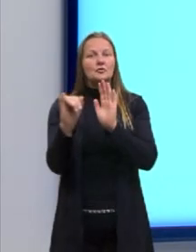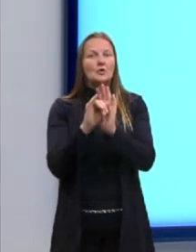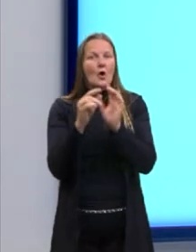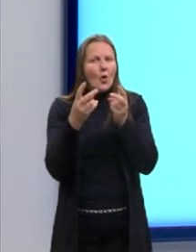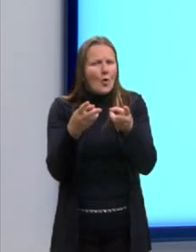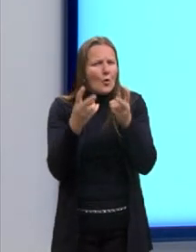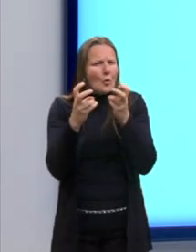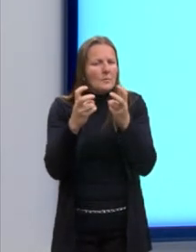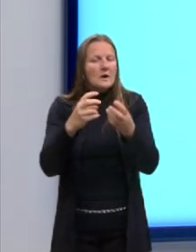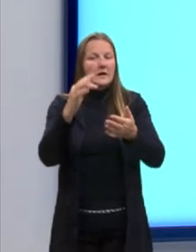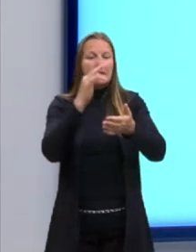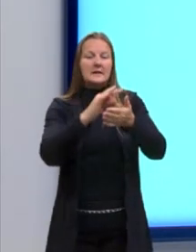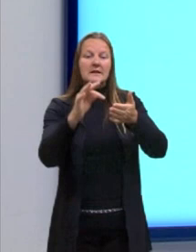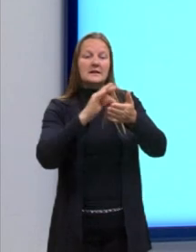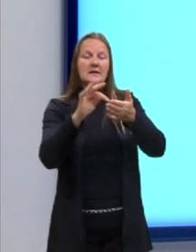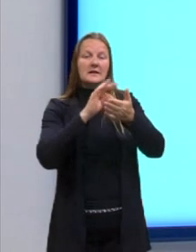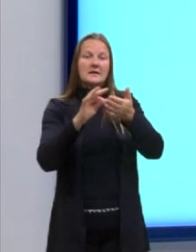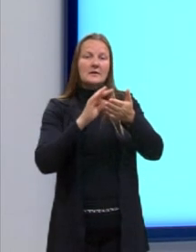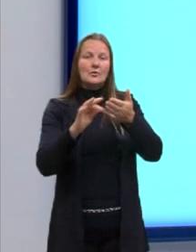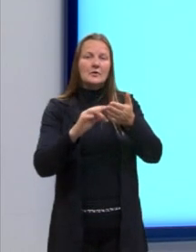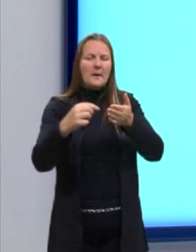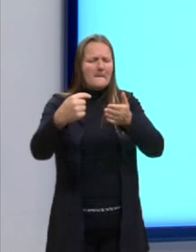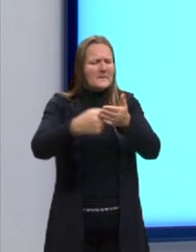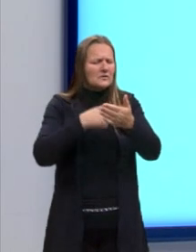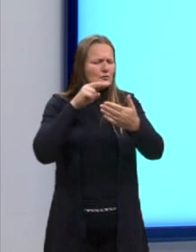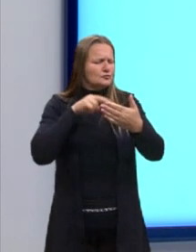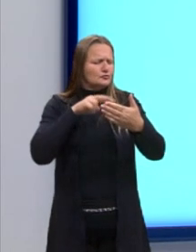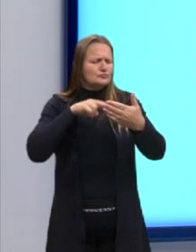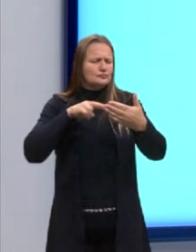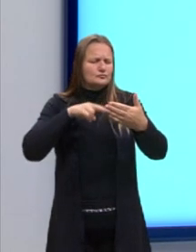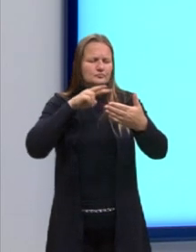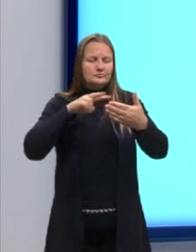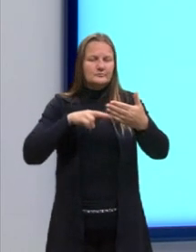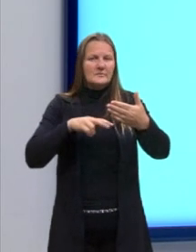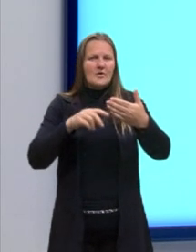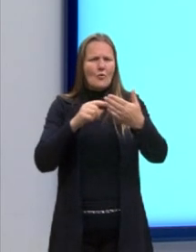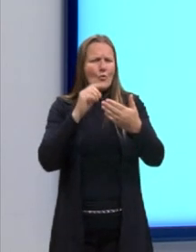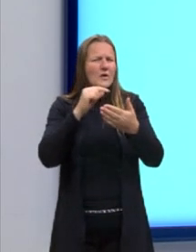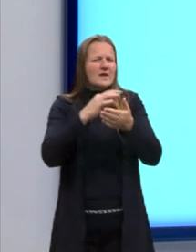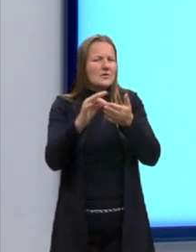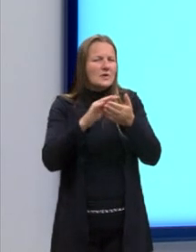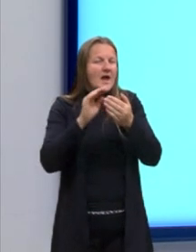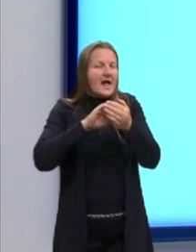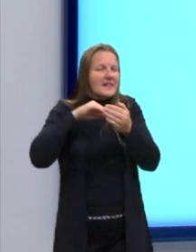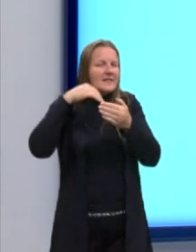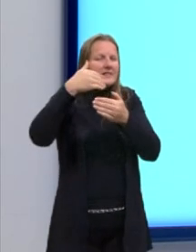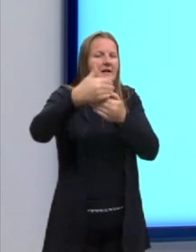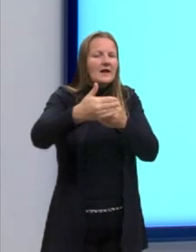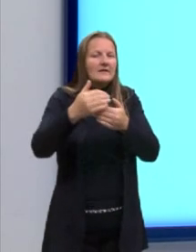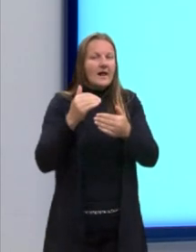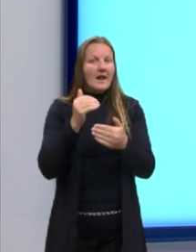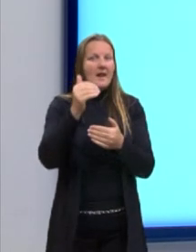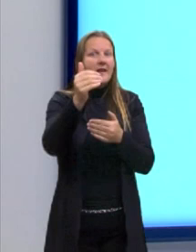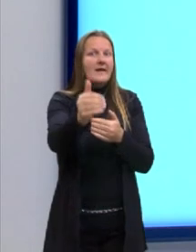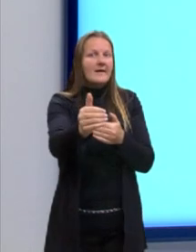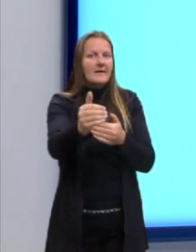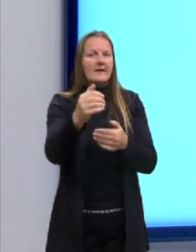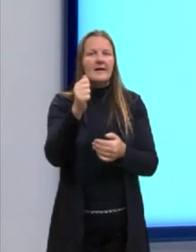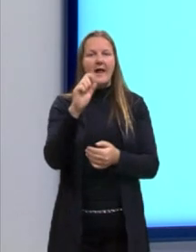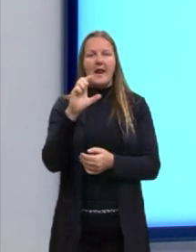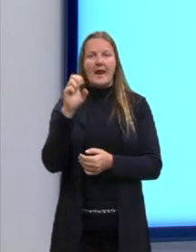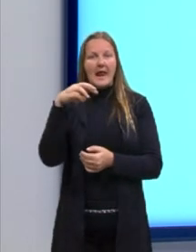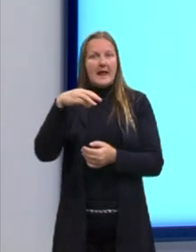a teoria por trás de cada questão. Eu já fiz uma aula que eu falei um pouquinho sobre isso, tá? Muitas